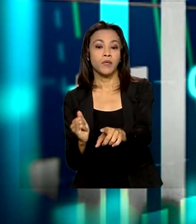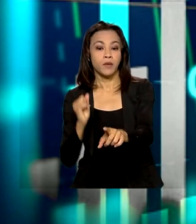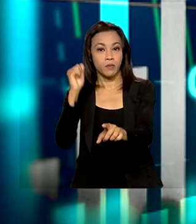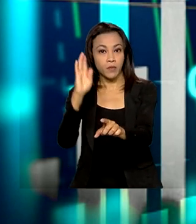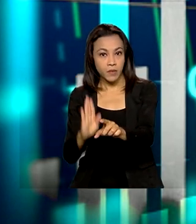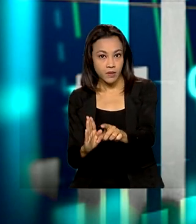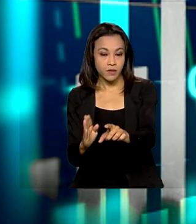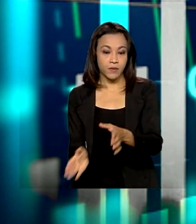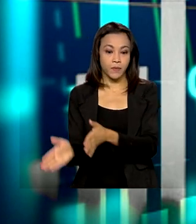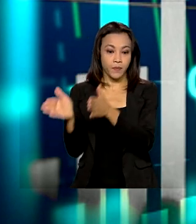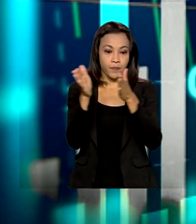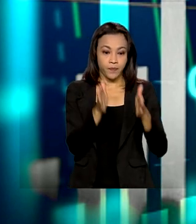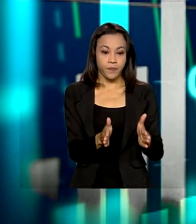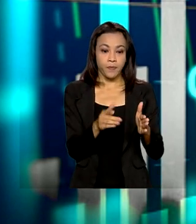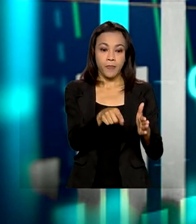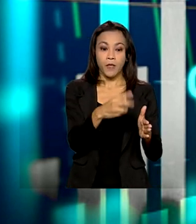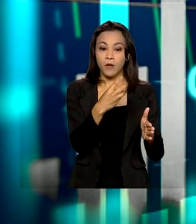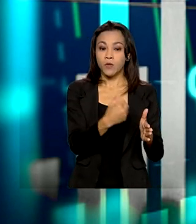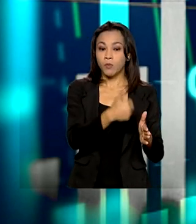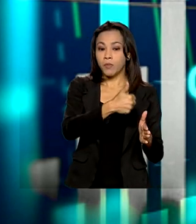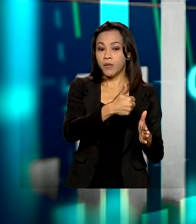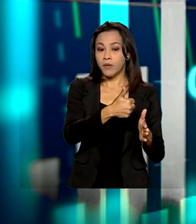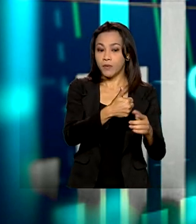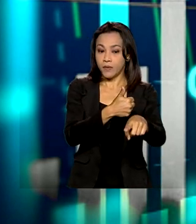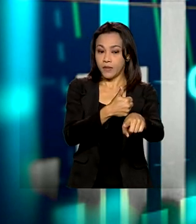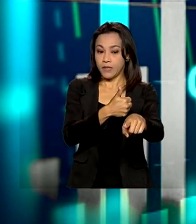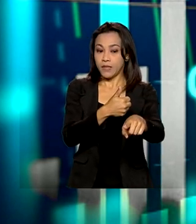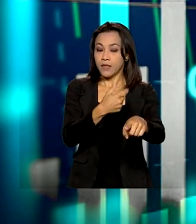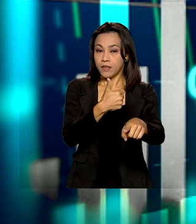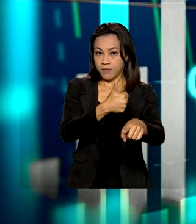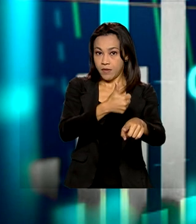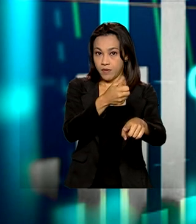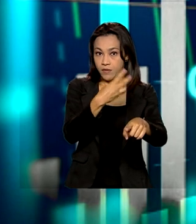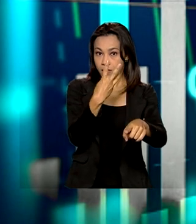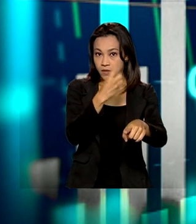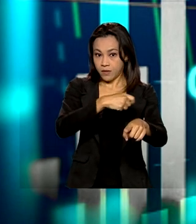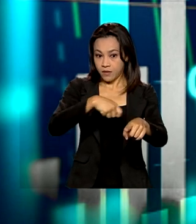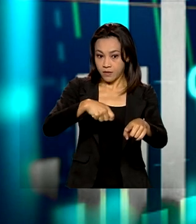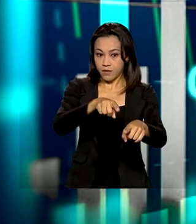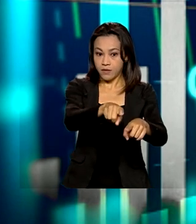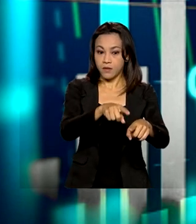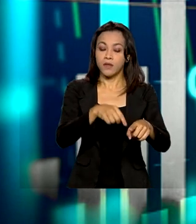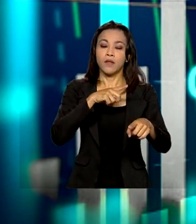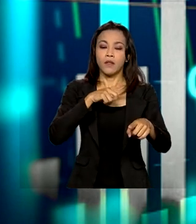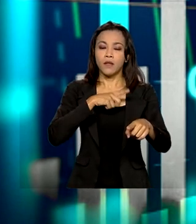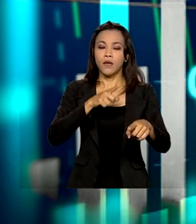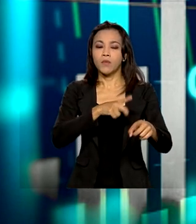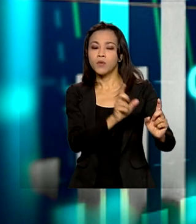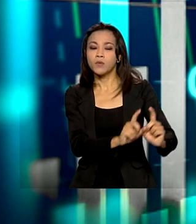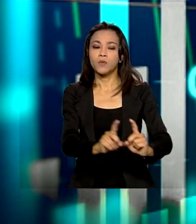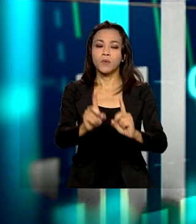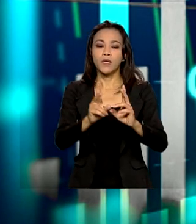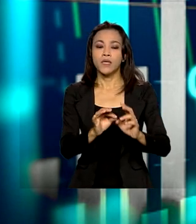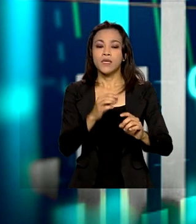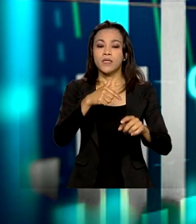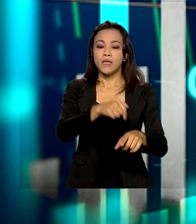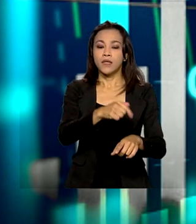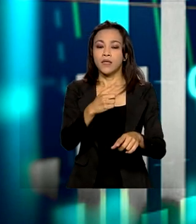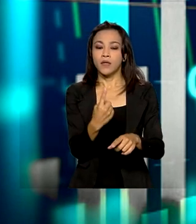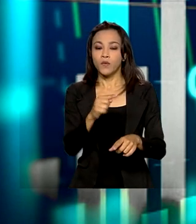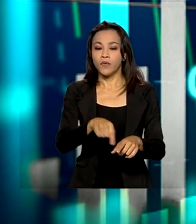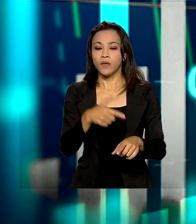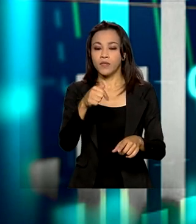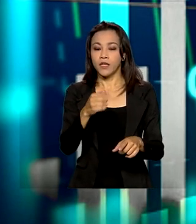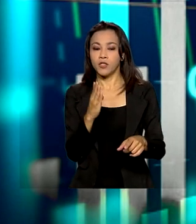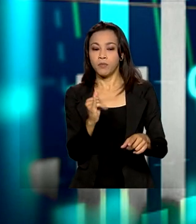Já no trimestre, a situação é um pouco diferente. O que nós temos, então? Temos exportações de 71,7 bilhões de dólares